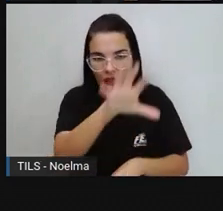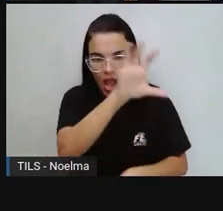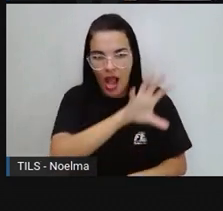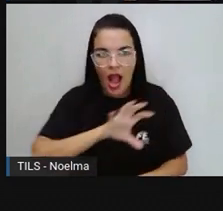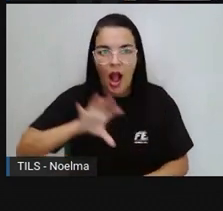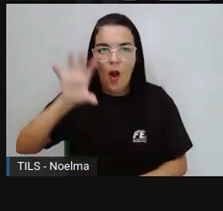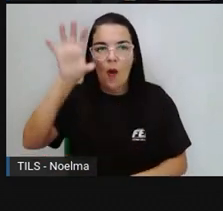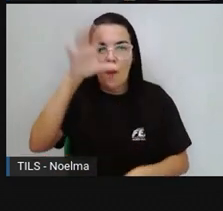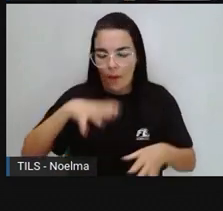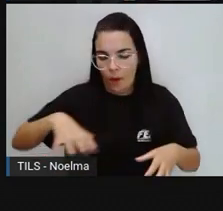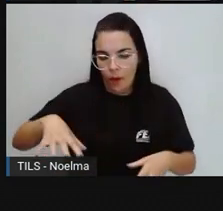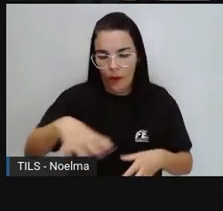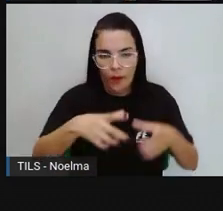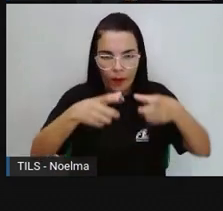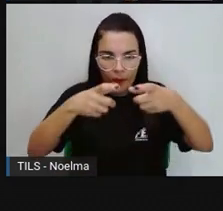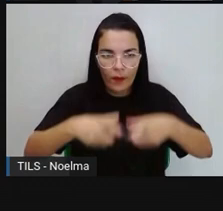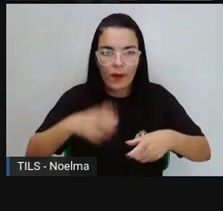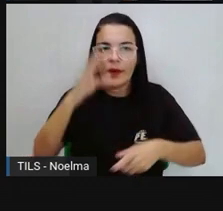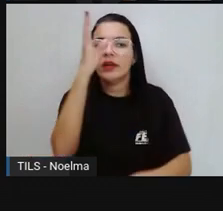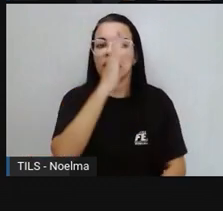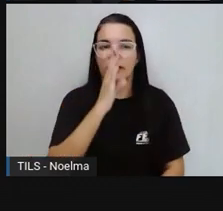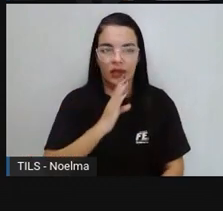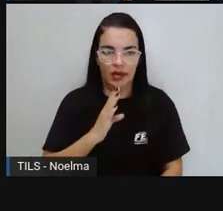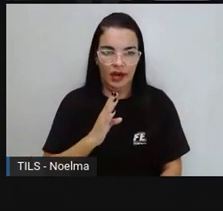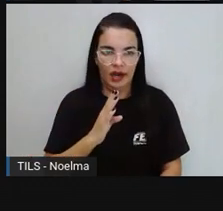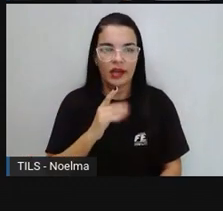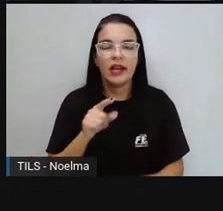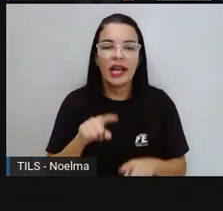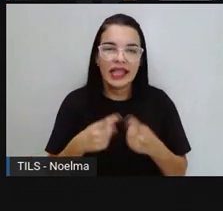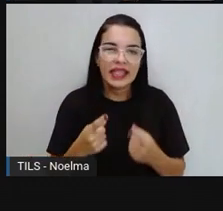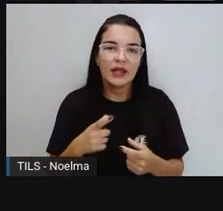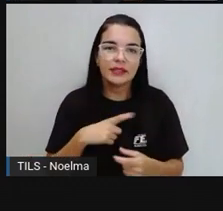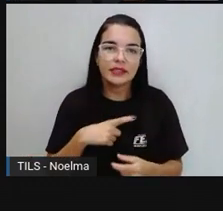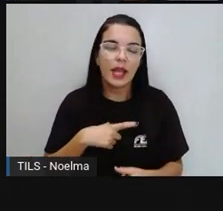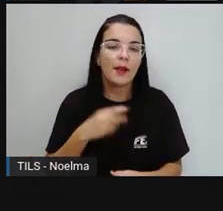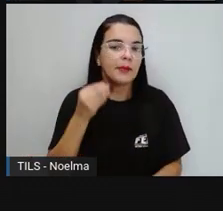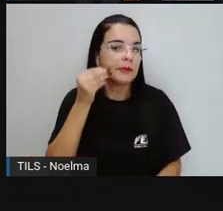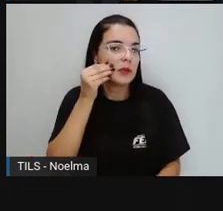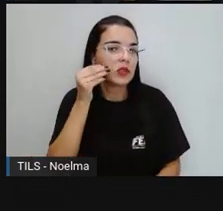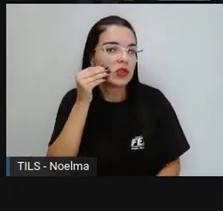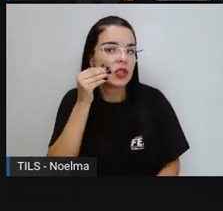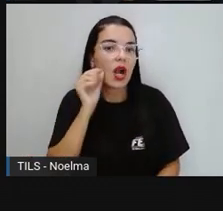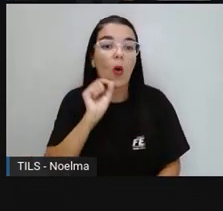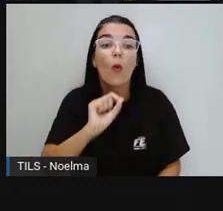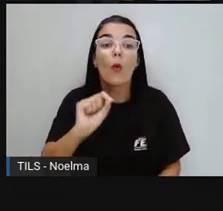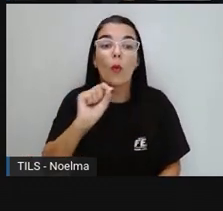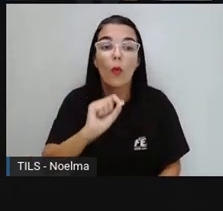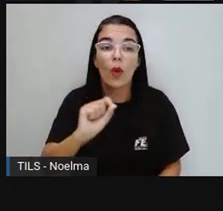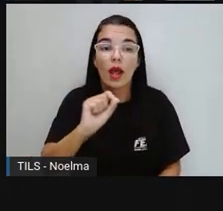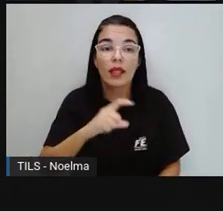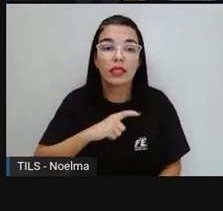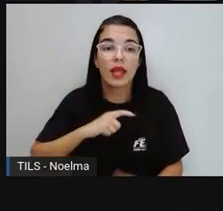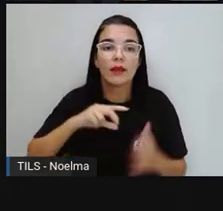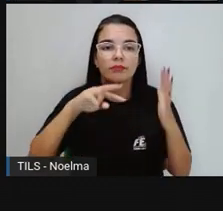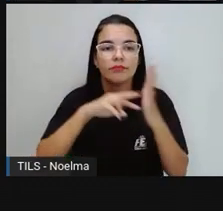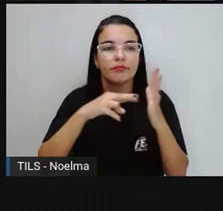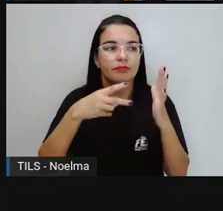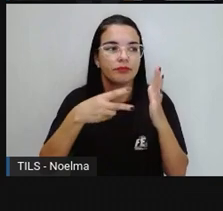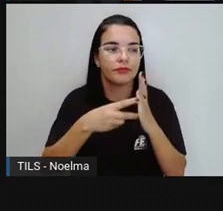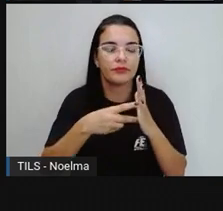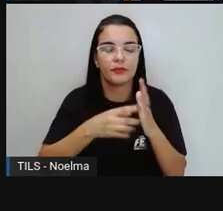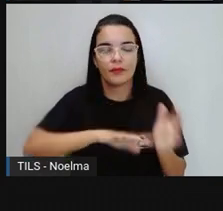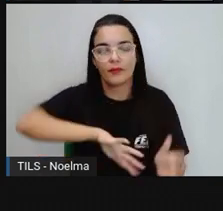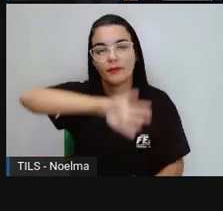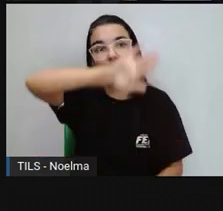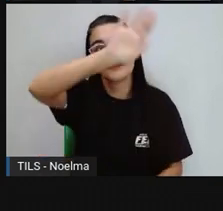aí é um mapa físico do Brasil, certo? E aí está mostrando, né, em relação ao relevo do Brasil,